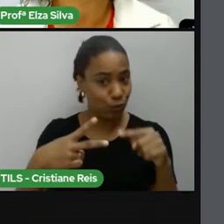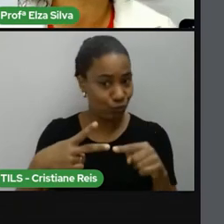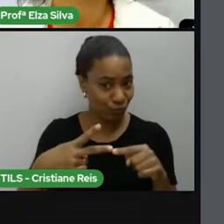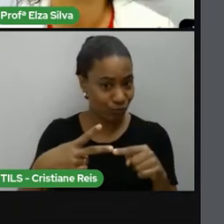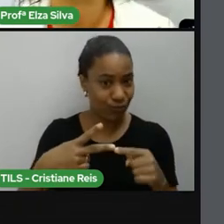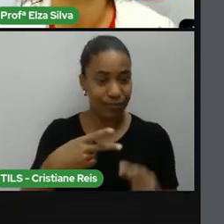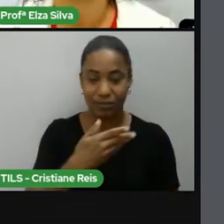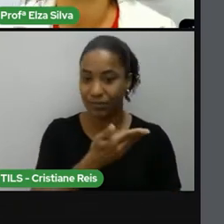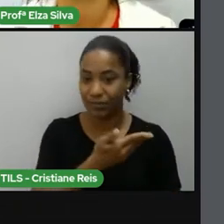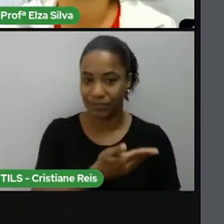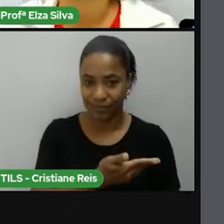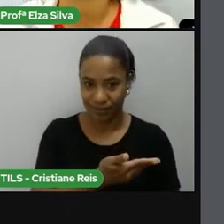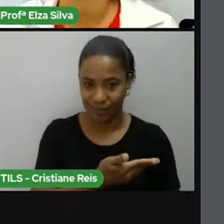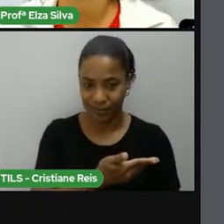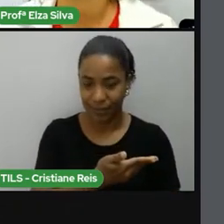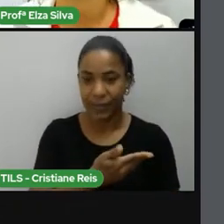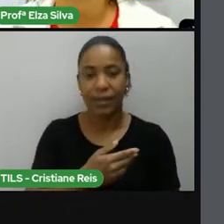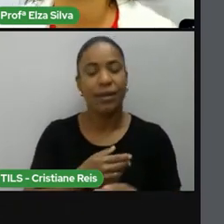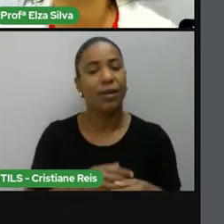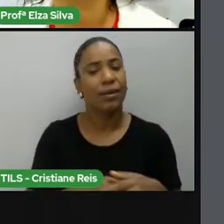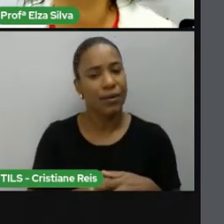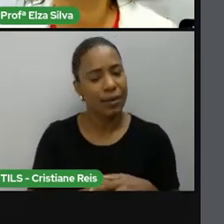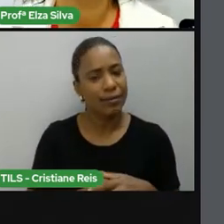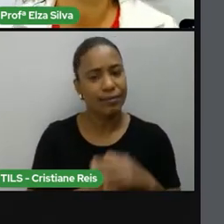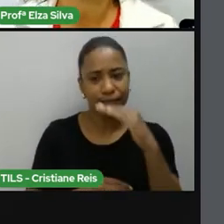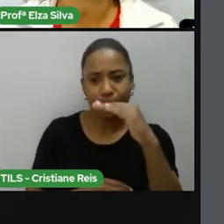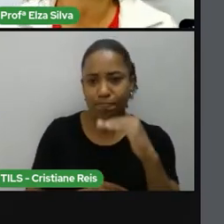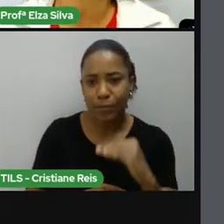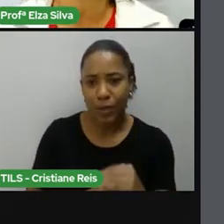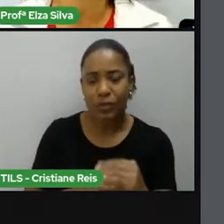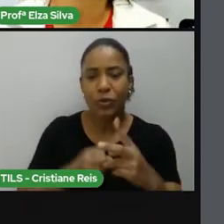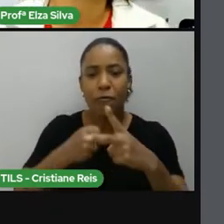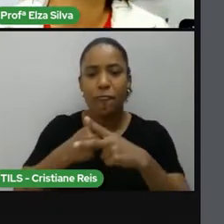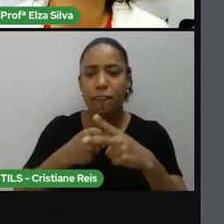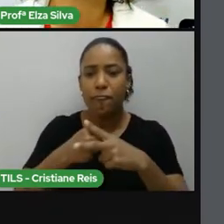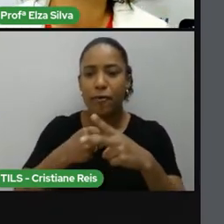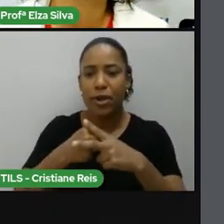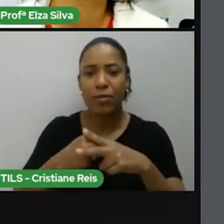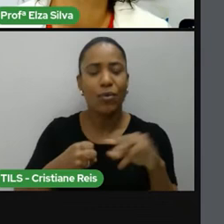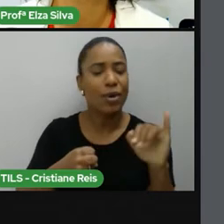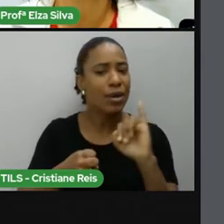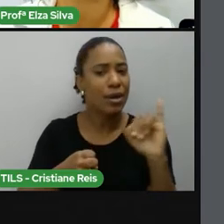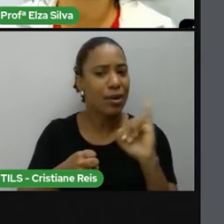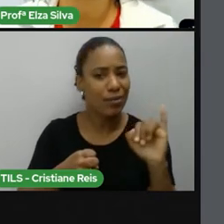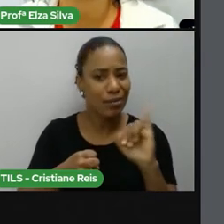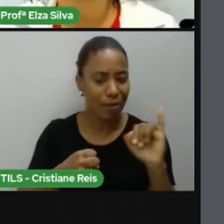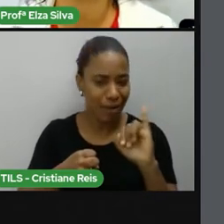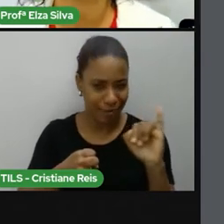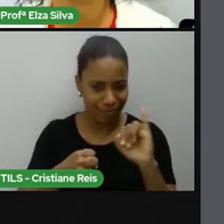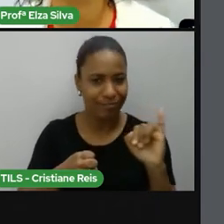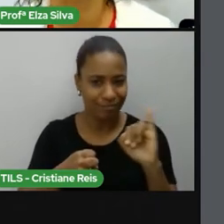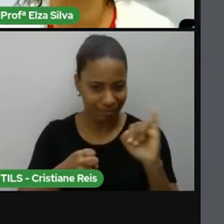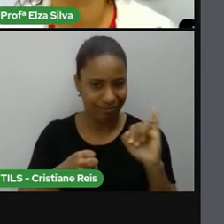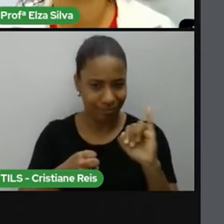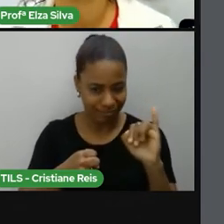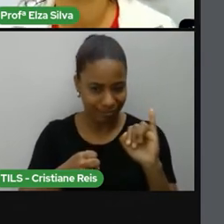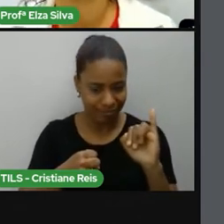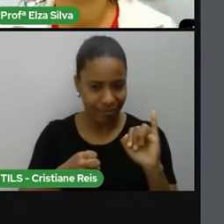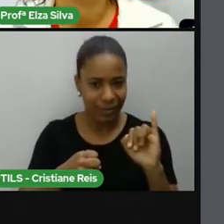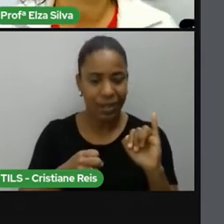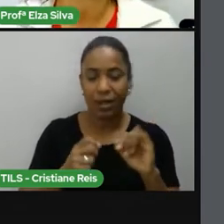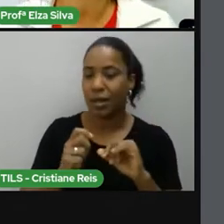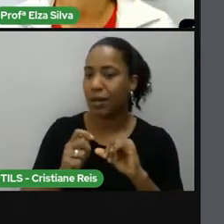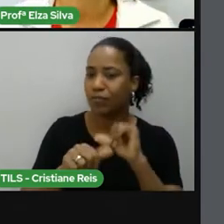verbos irregulares? O próprio nome já diz. Irregular. Não tem uma única regra.